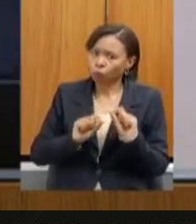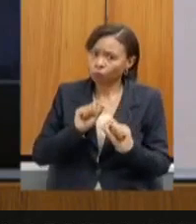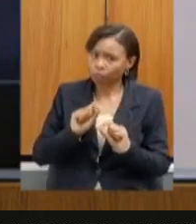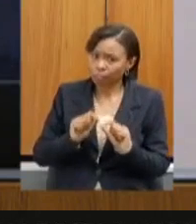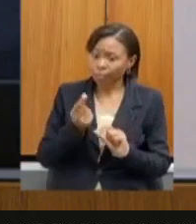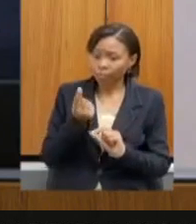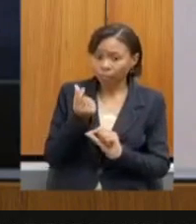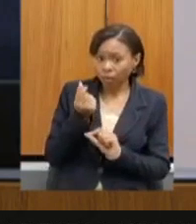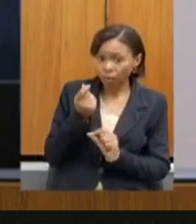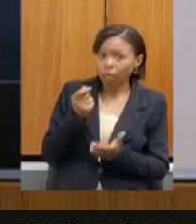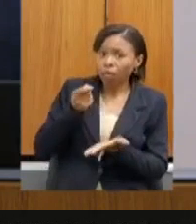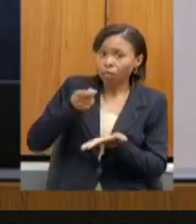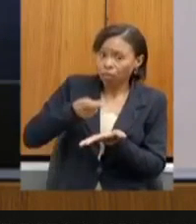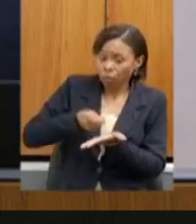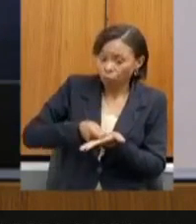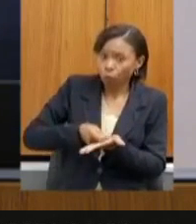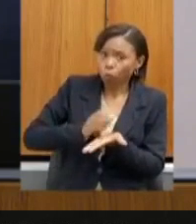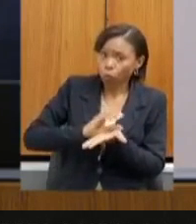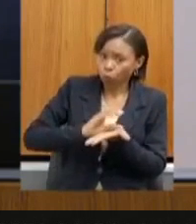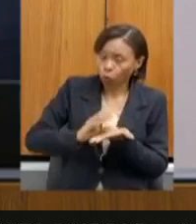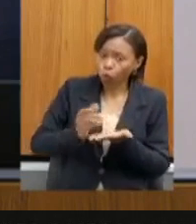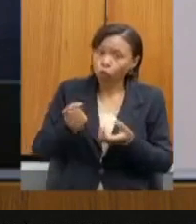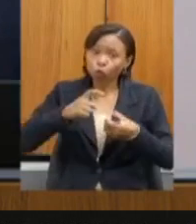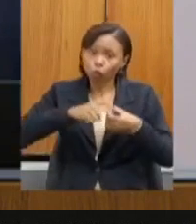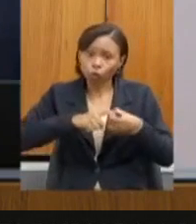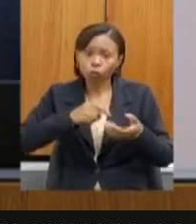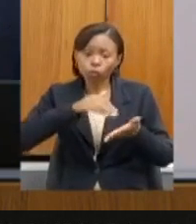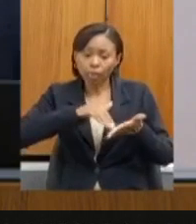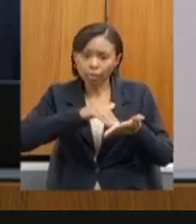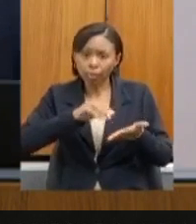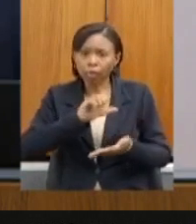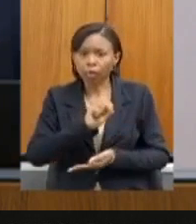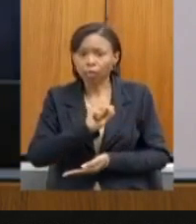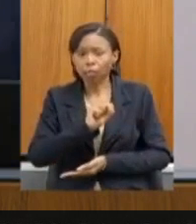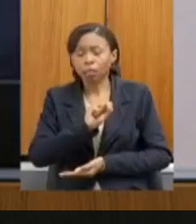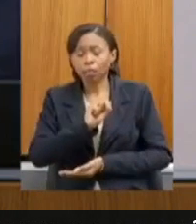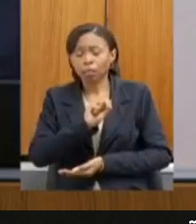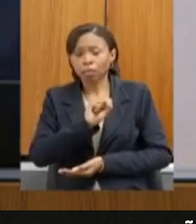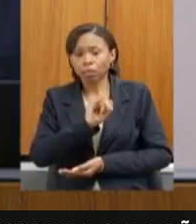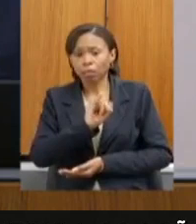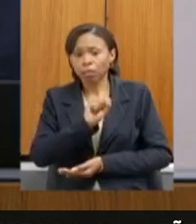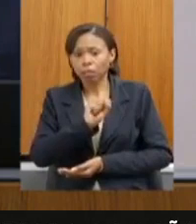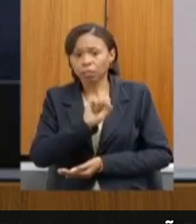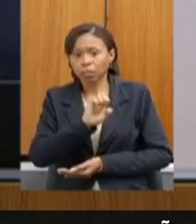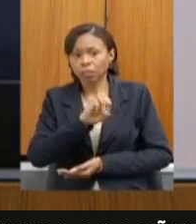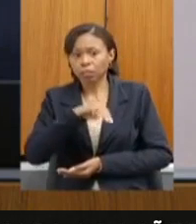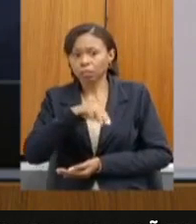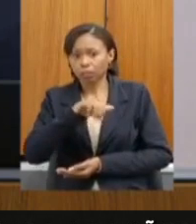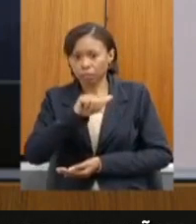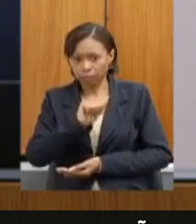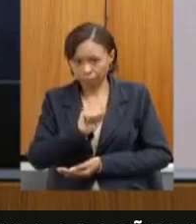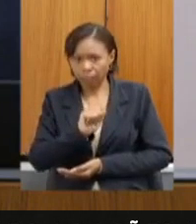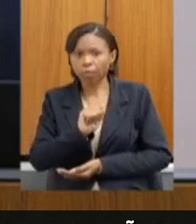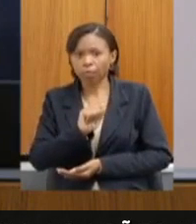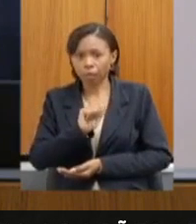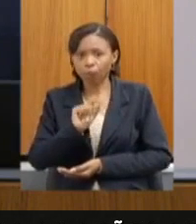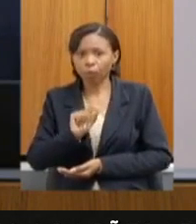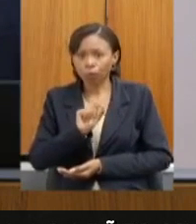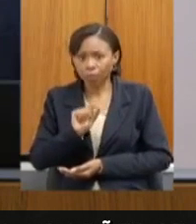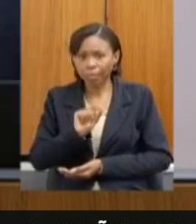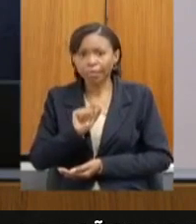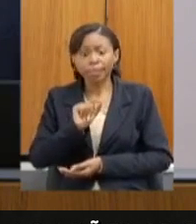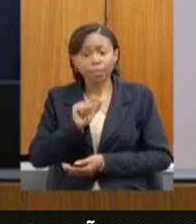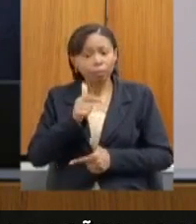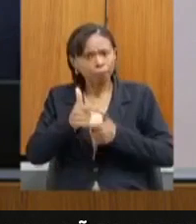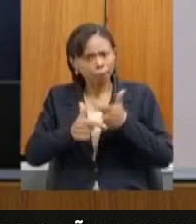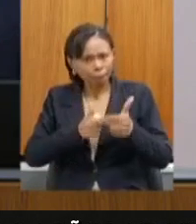orçamento do SISEMA para que esses recursos hoje que são utilizados pelo SISEMA para atividade de polícia